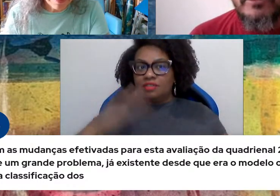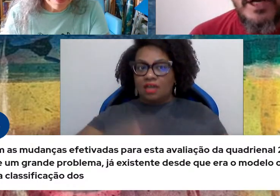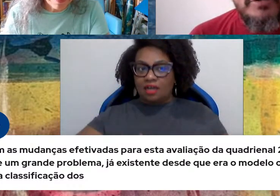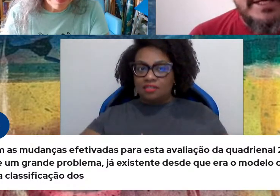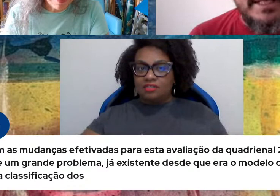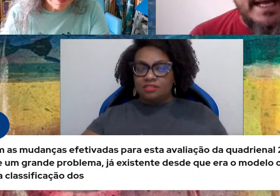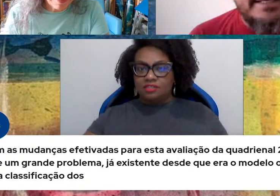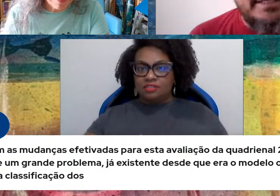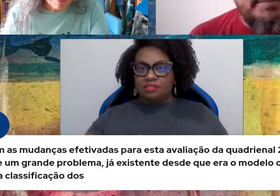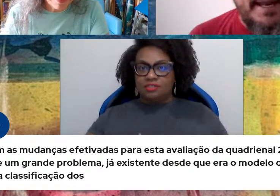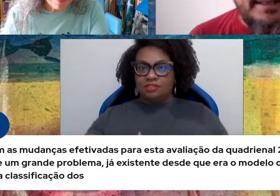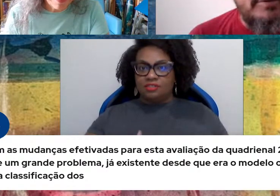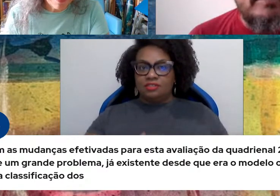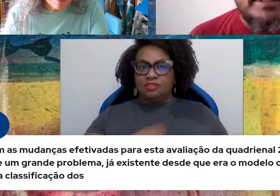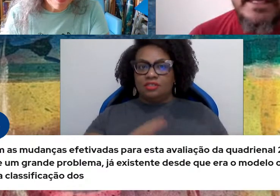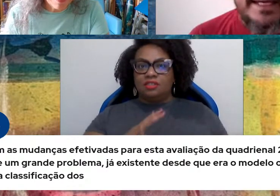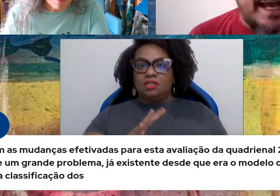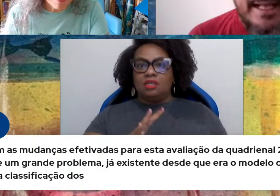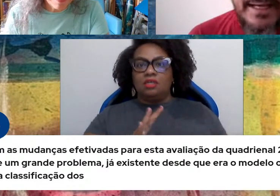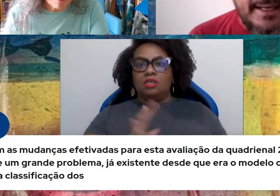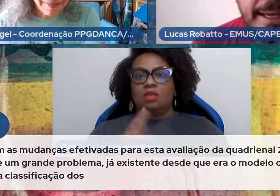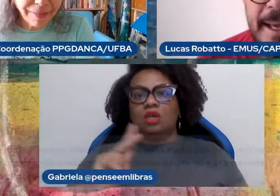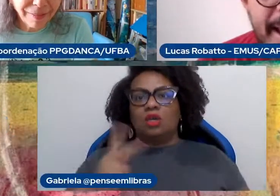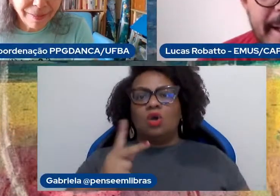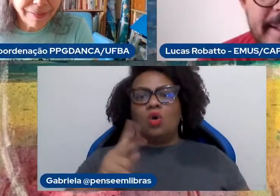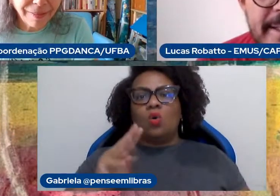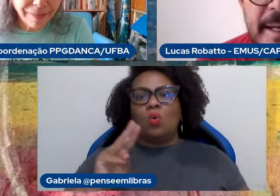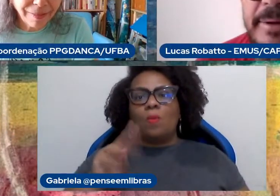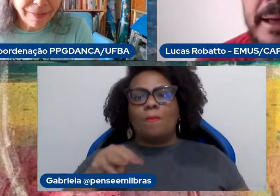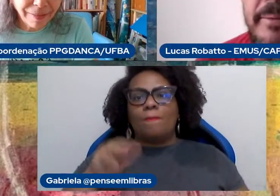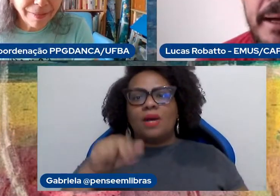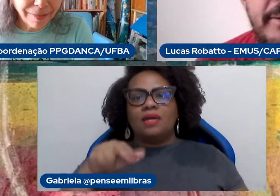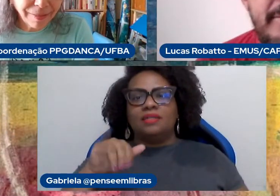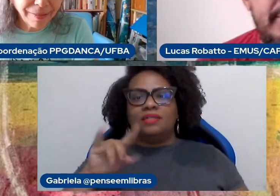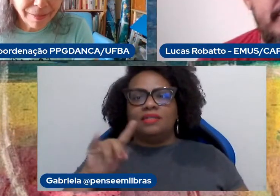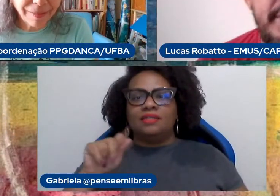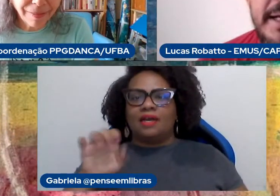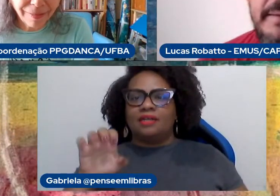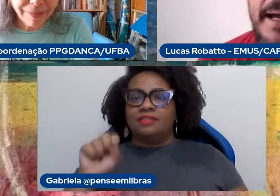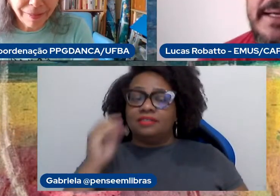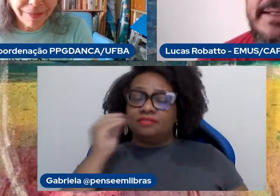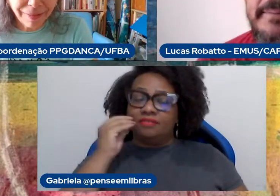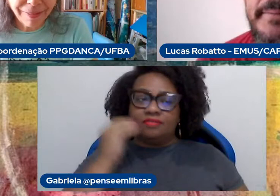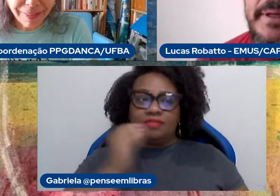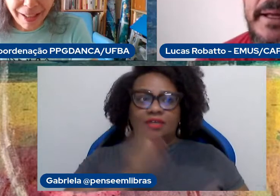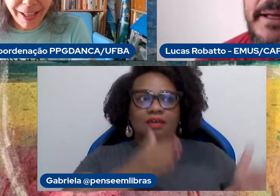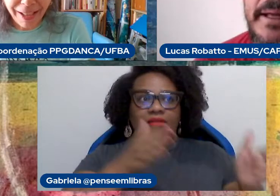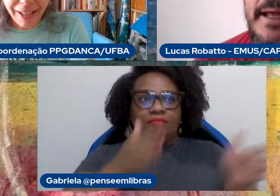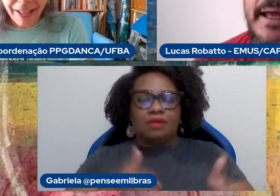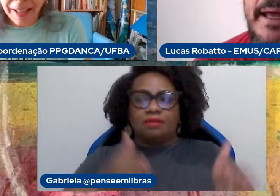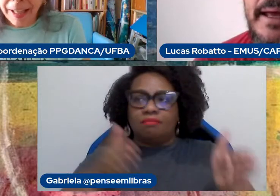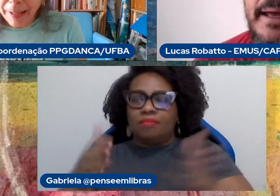do Colégio de Humanidades, a gente espera ter algumas, assim, cada sessão é uma novidade a mais, né?